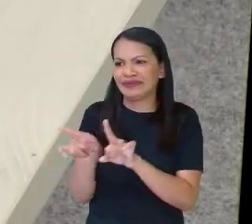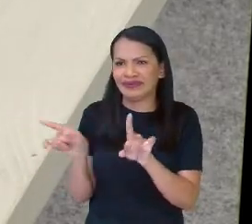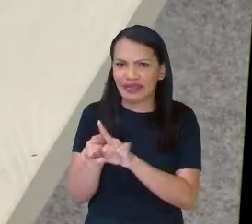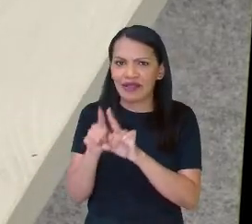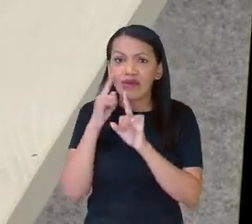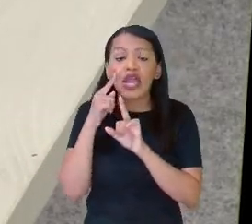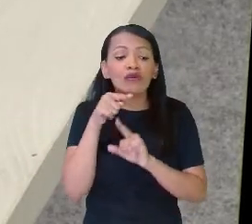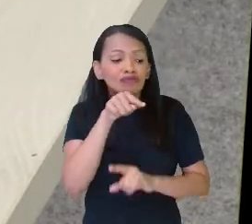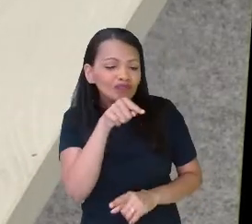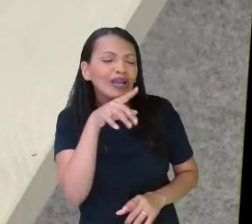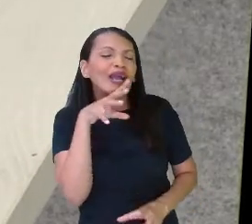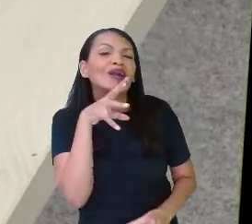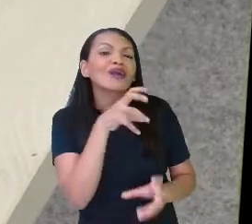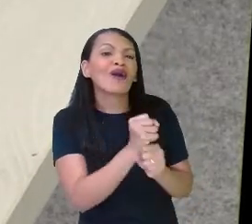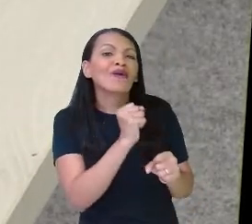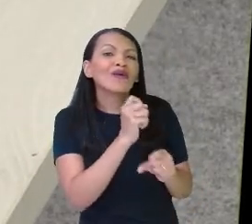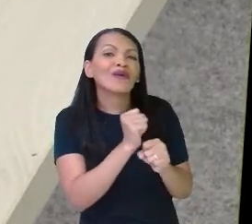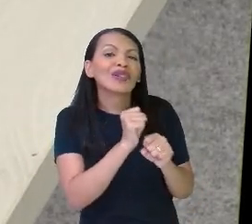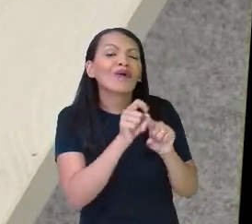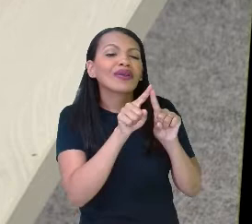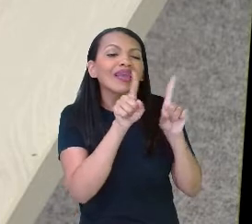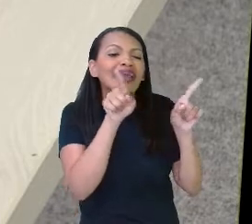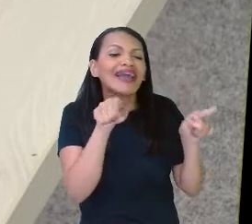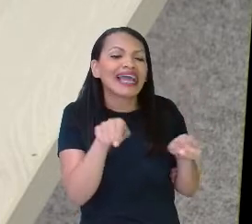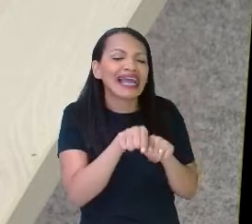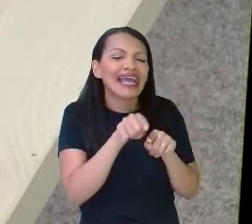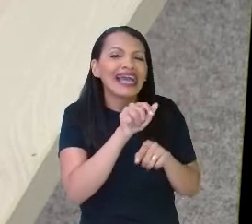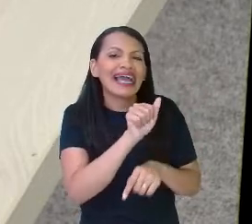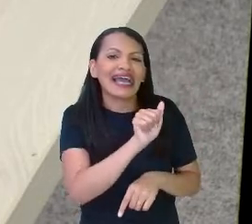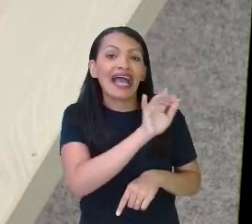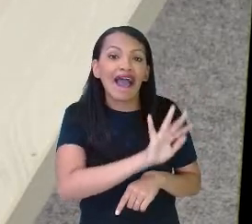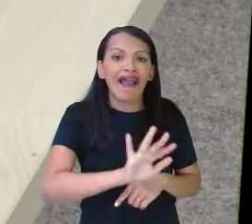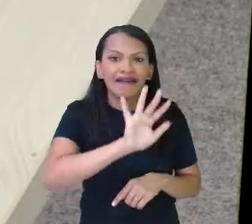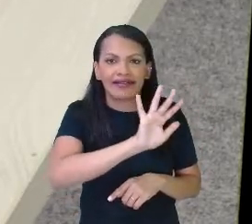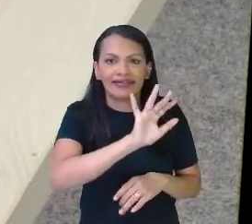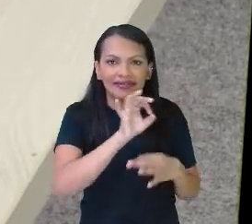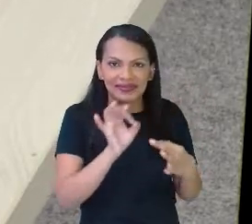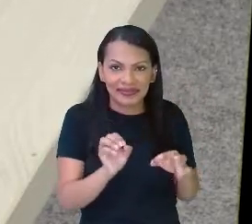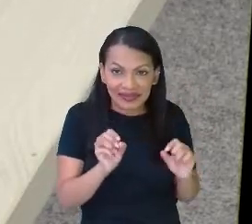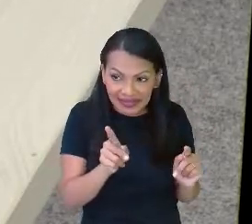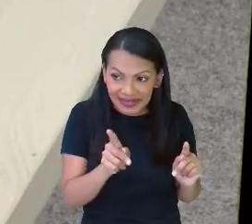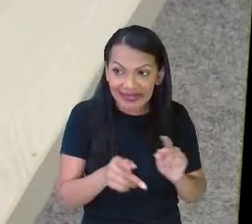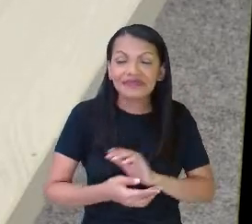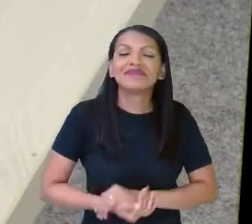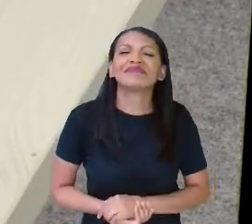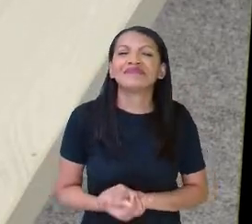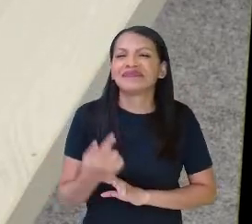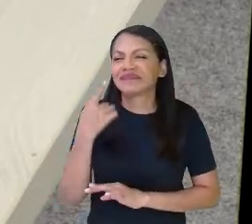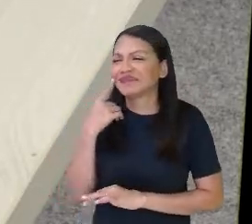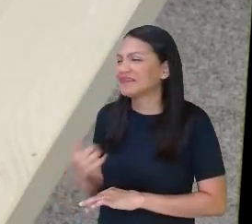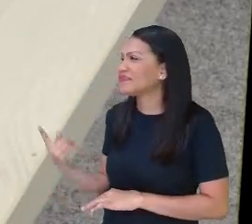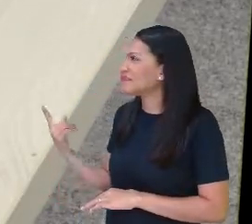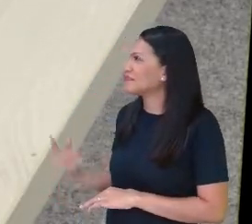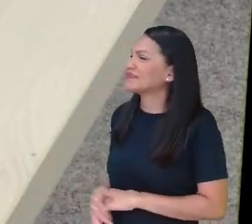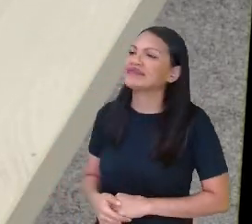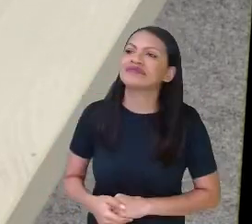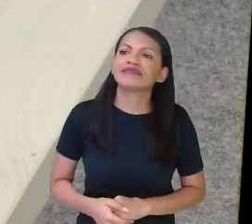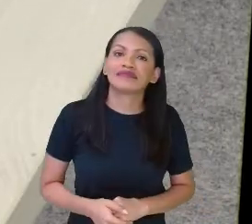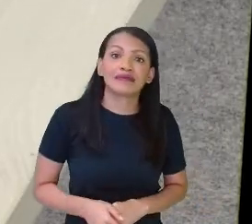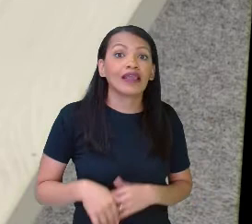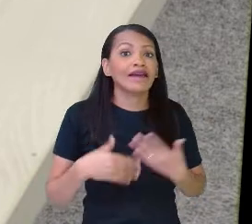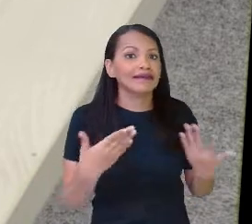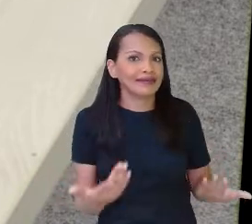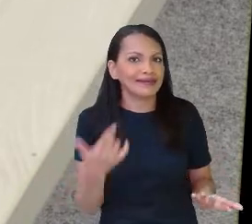só aqui, eu ia colocar a cerâmica em todo esse piso aqui, certo? Então, ó, é diferente. Então,